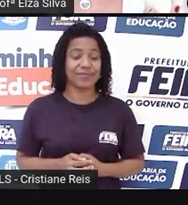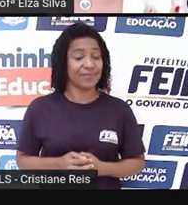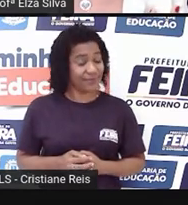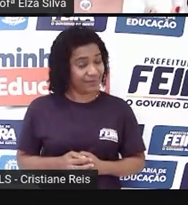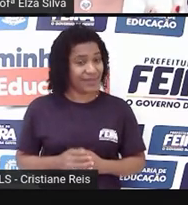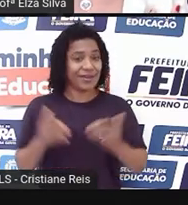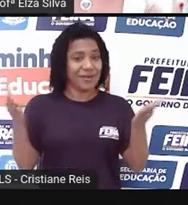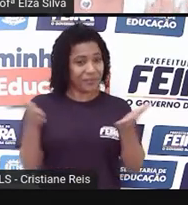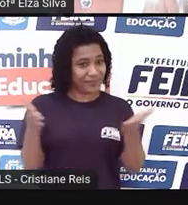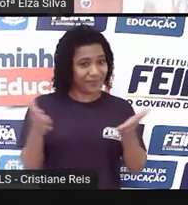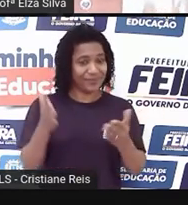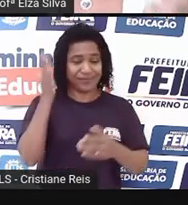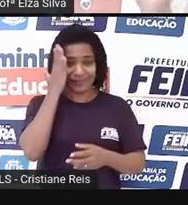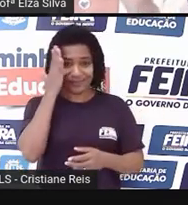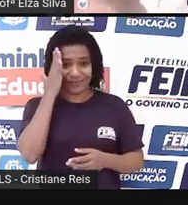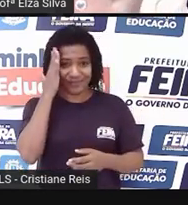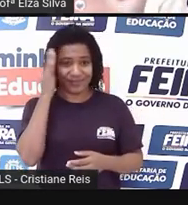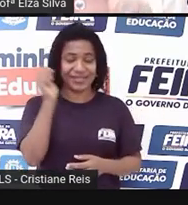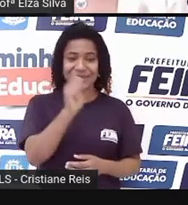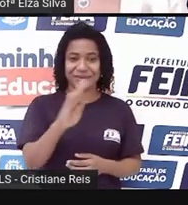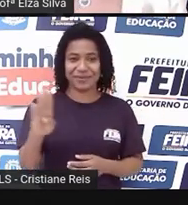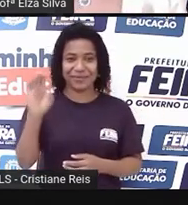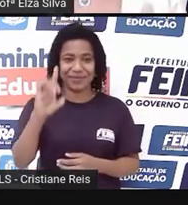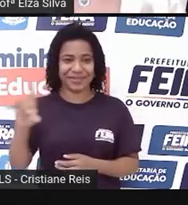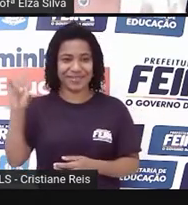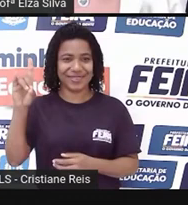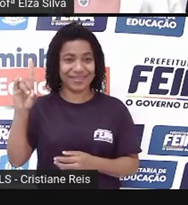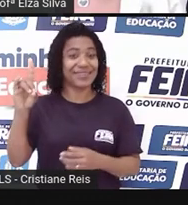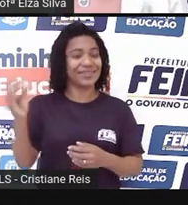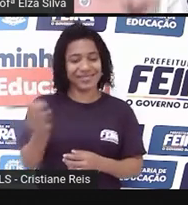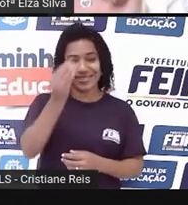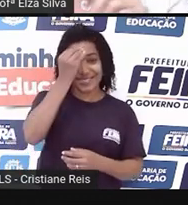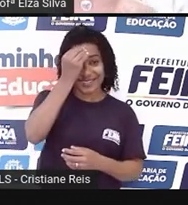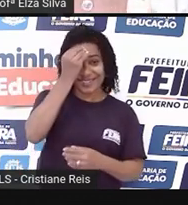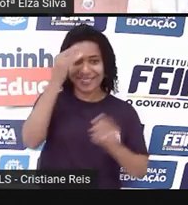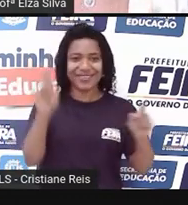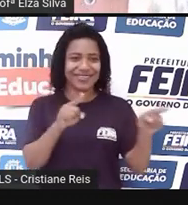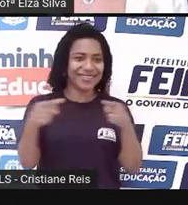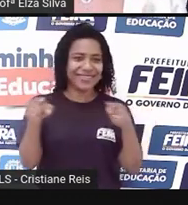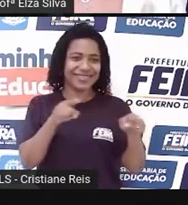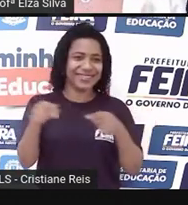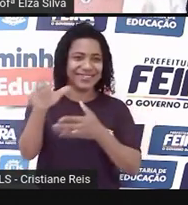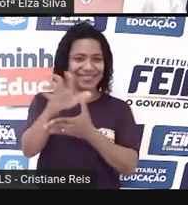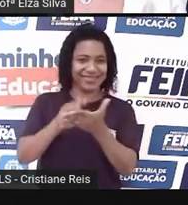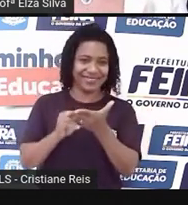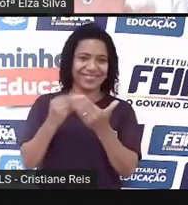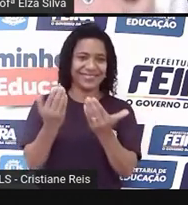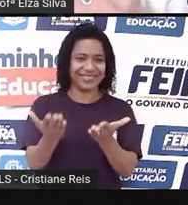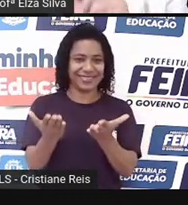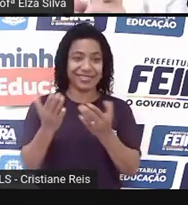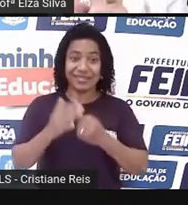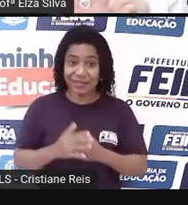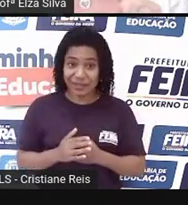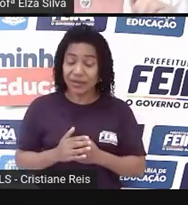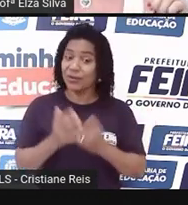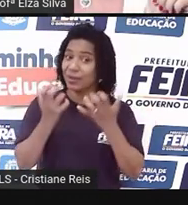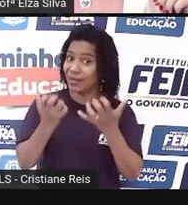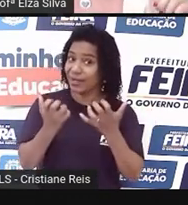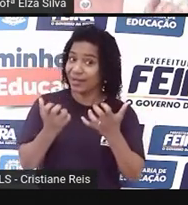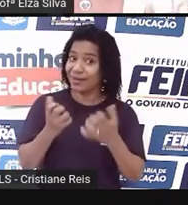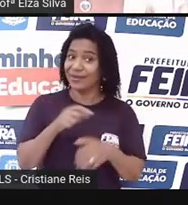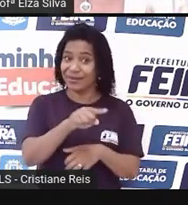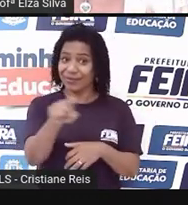ABC. Da próxima vez eu vou cantar com você. Então, é isso que eu quero que vocês façam. que vocês,